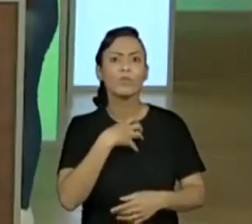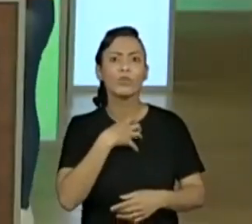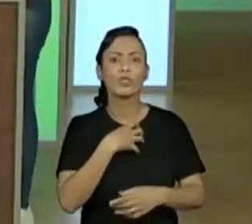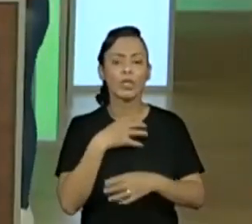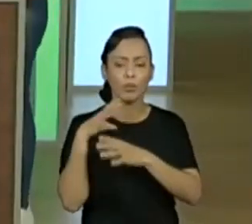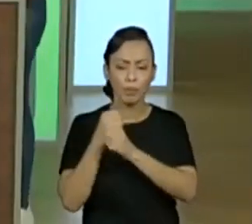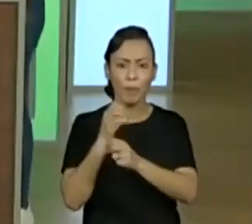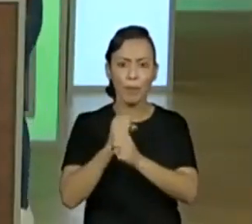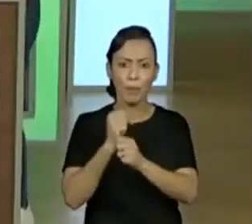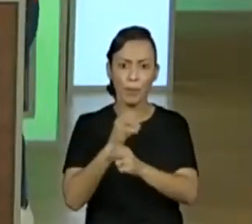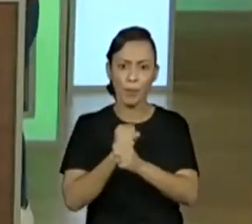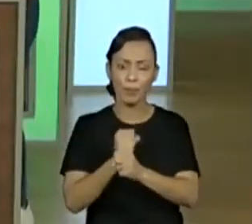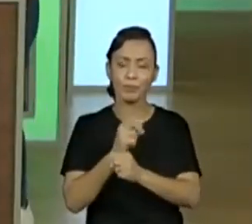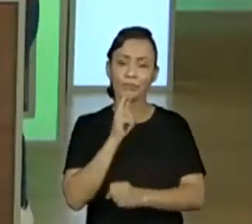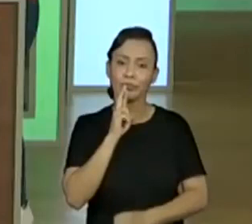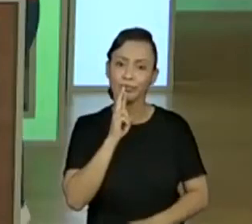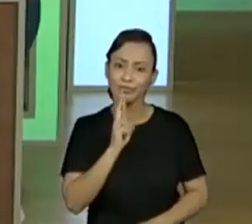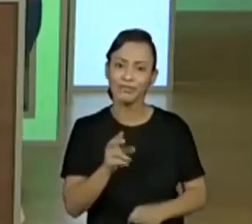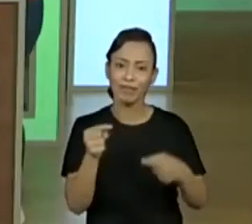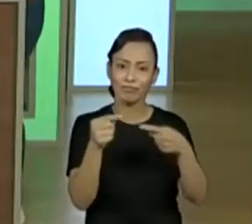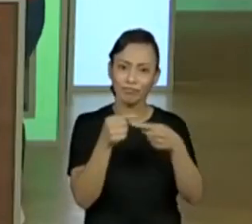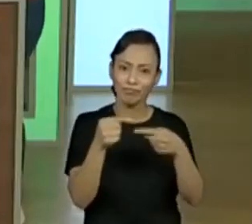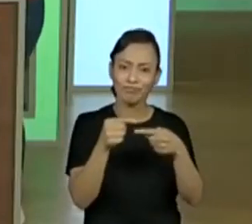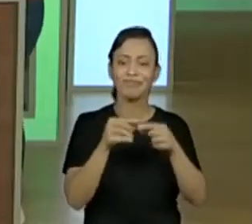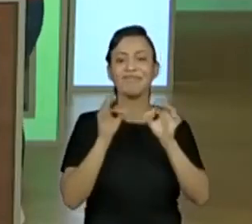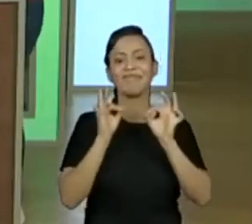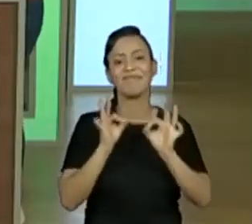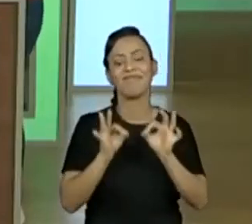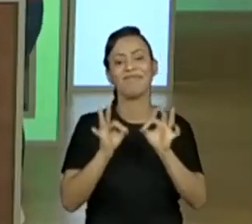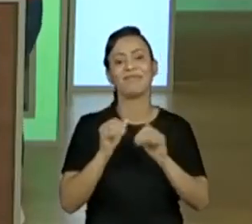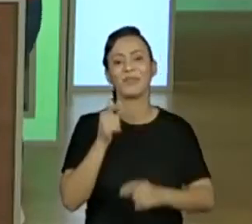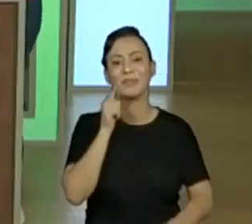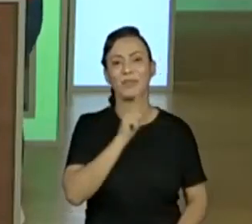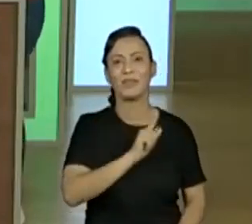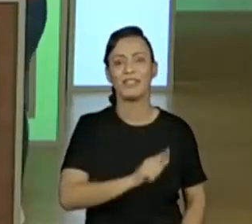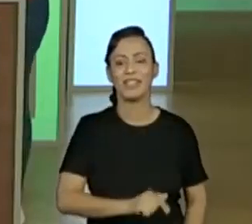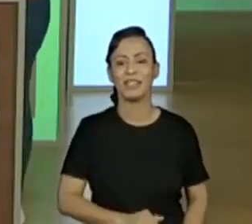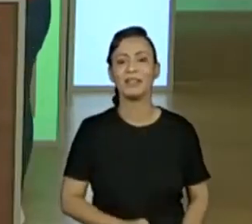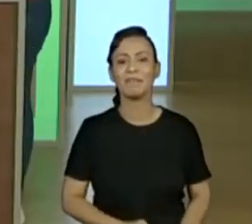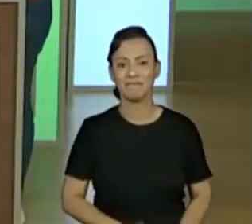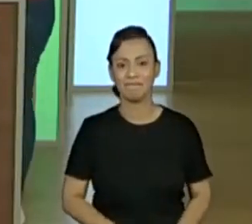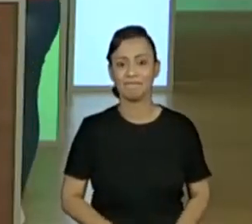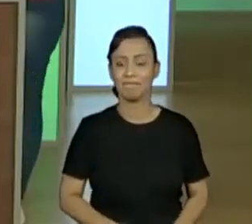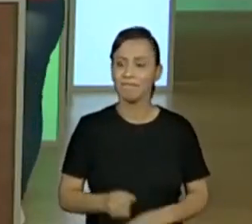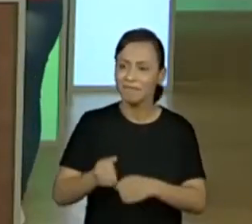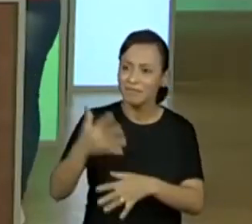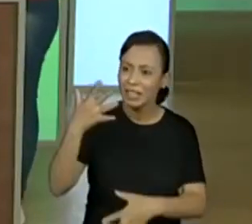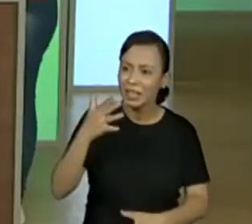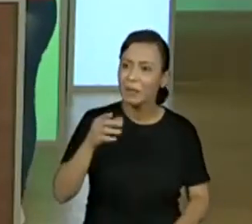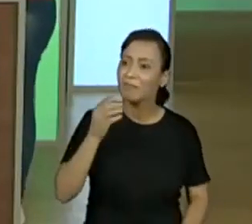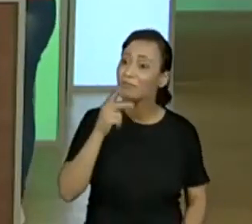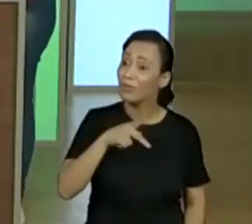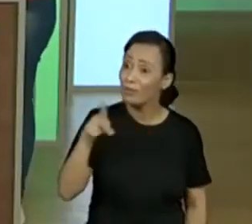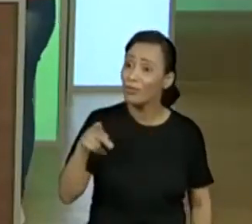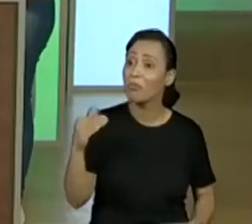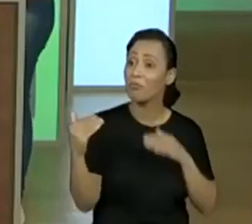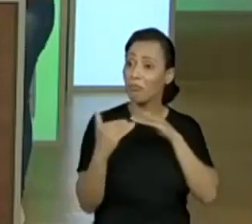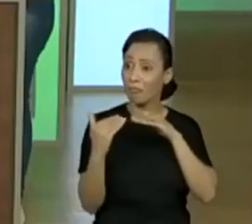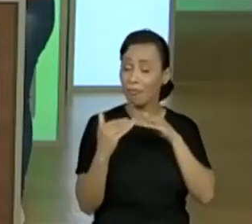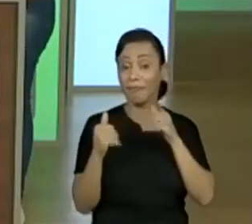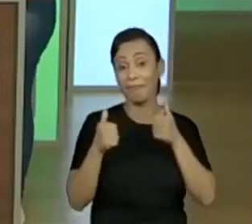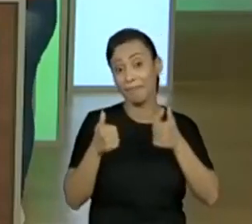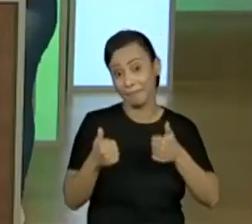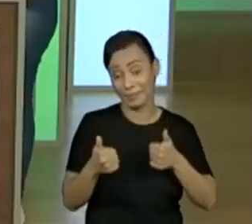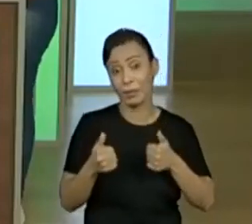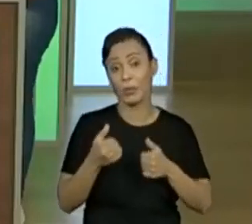Sim. Se eu chegar naquele resultado, é o que importa. A professora Lucicléia está falando isso. Isso, olha lá. Usando justamente os números